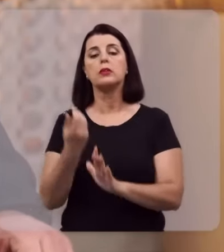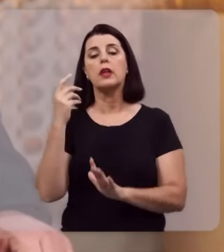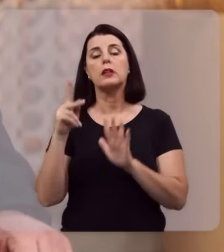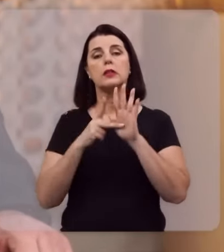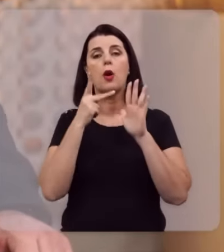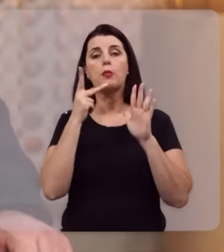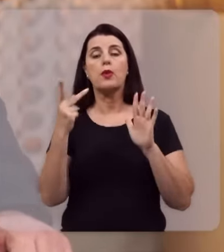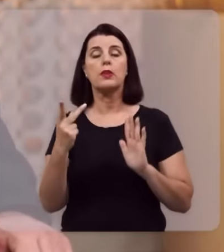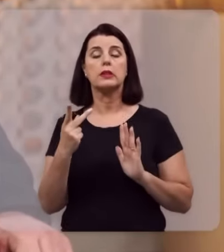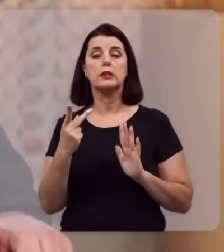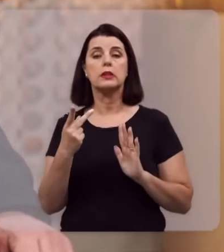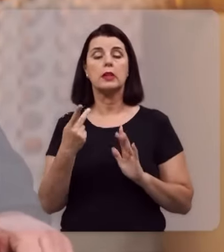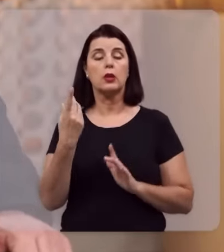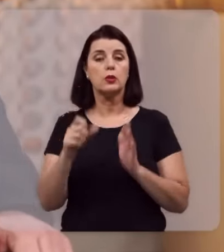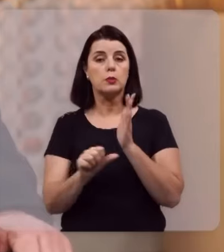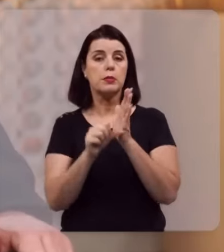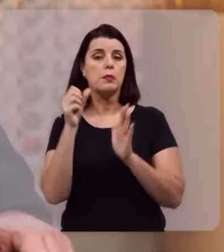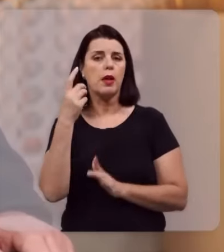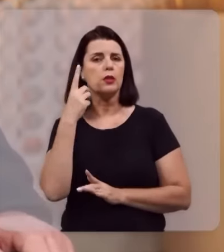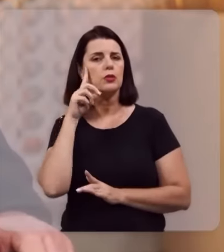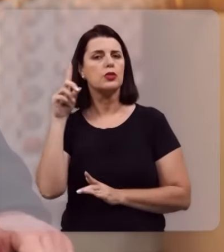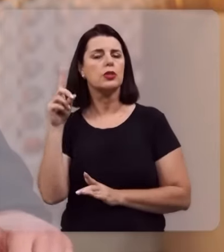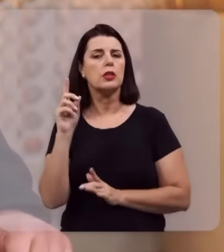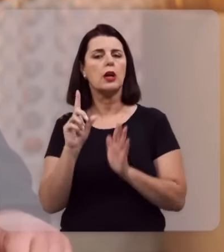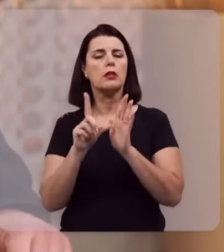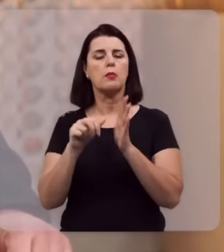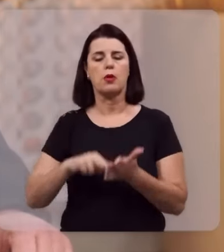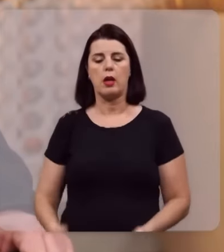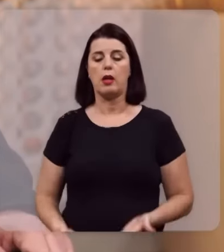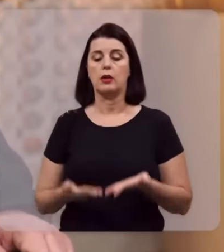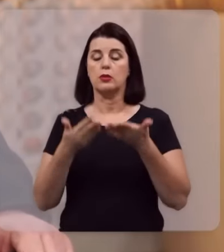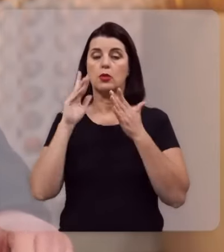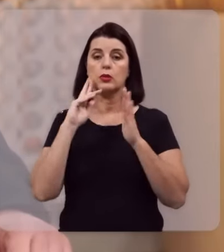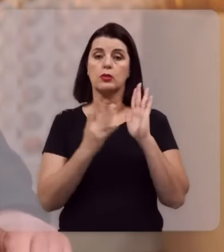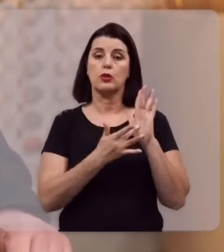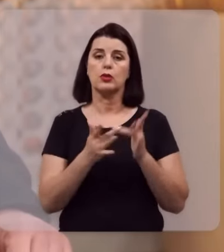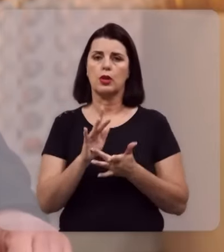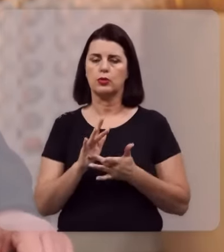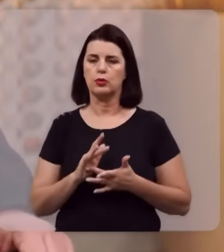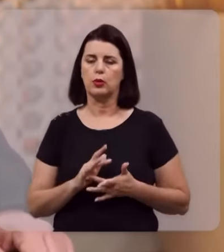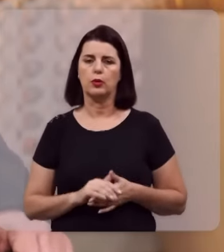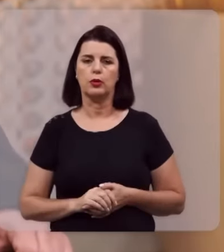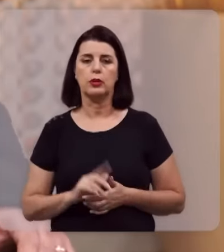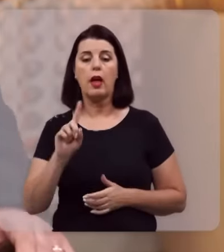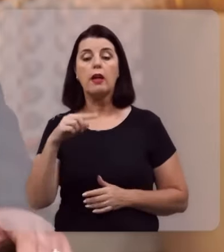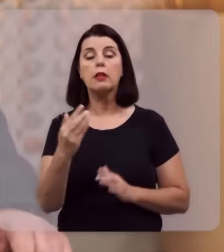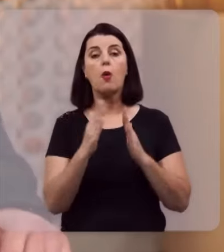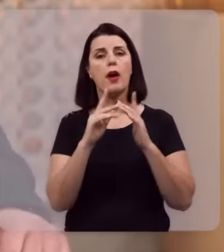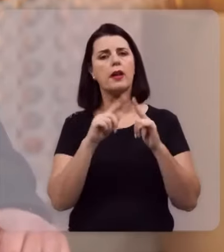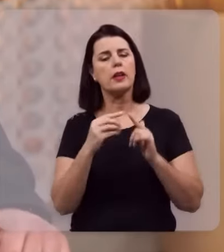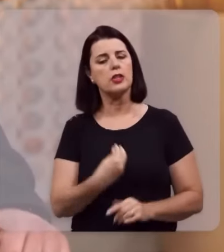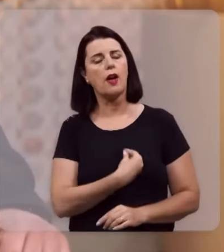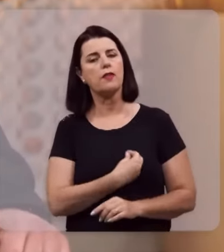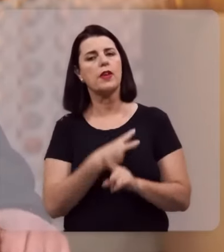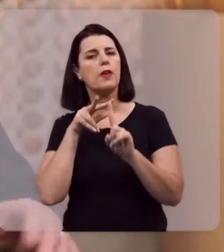primeiros dias após a ressurreição do Senhor Jesus e, então, a igreja